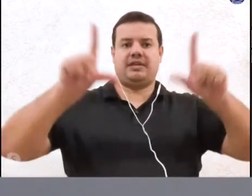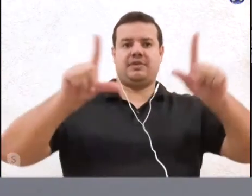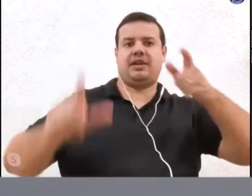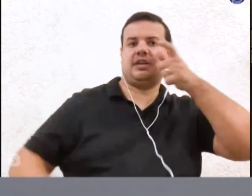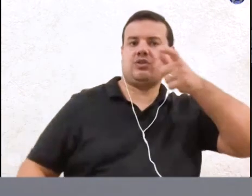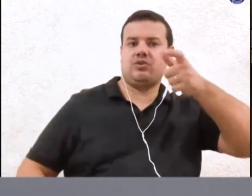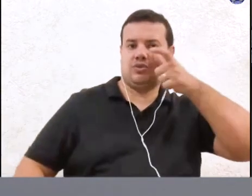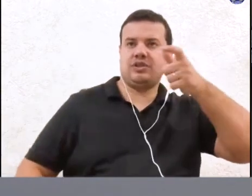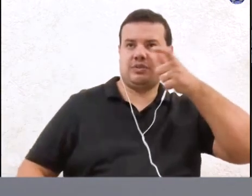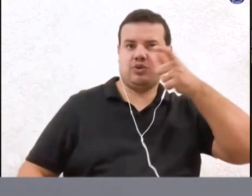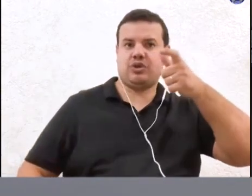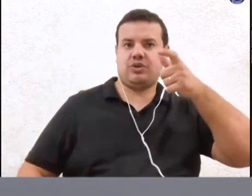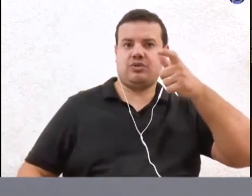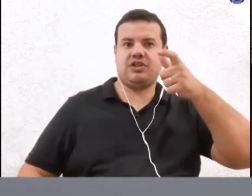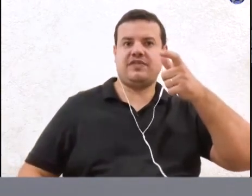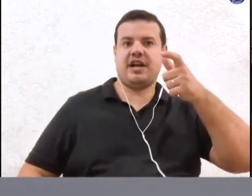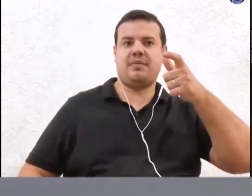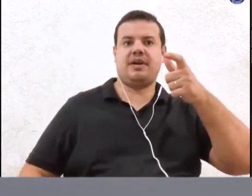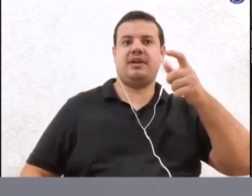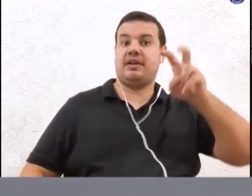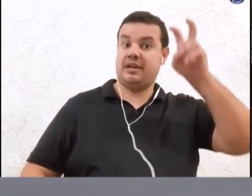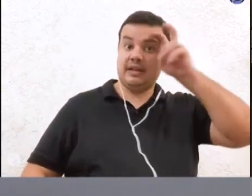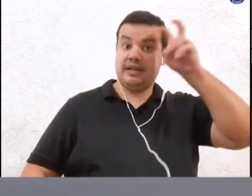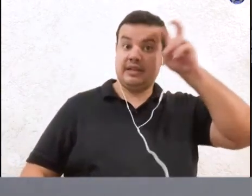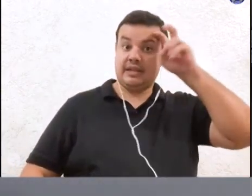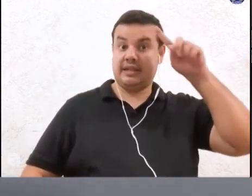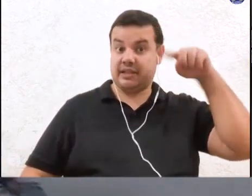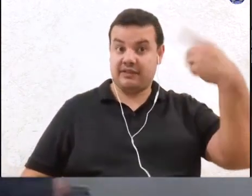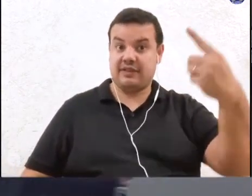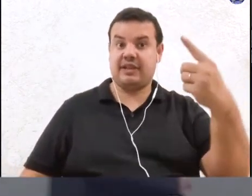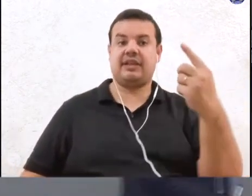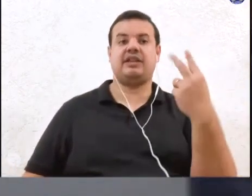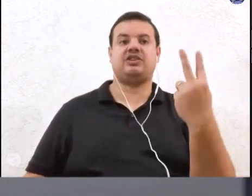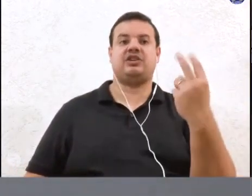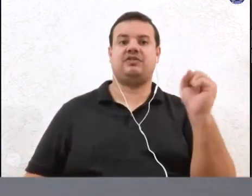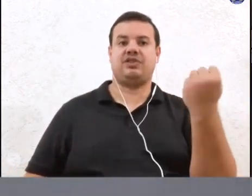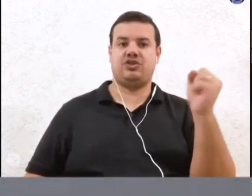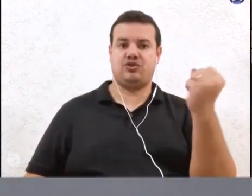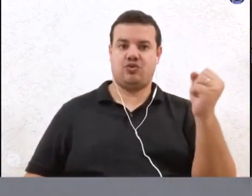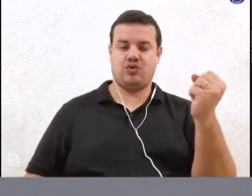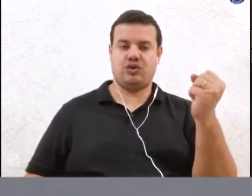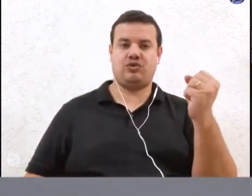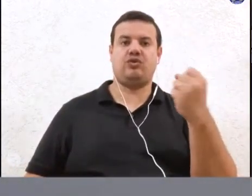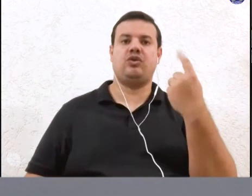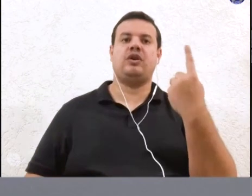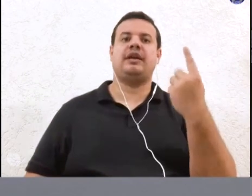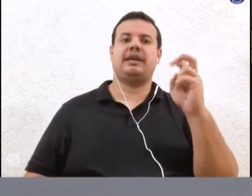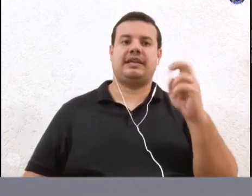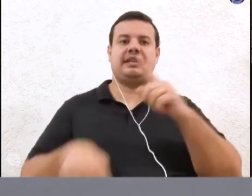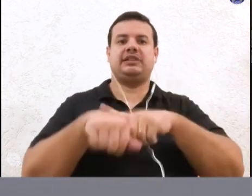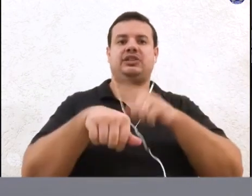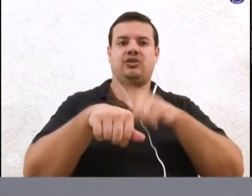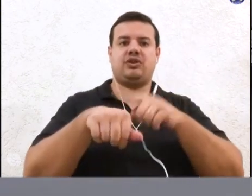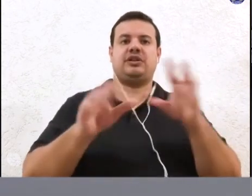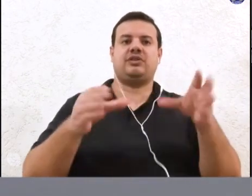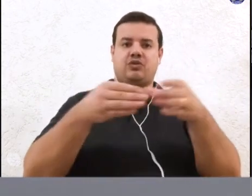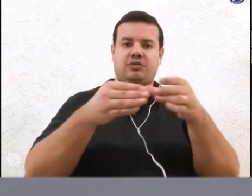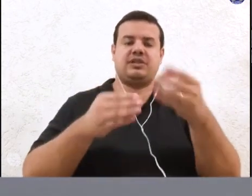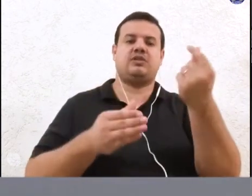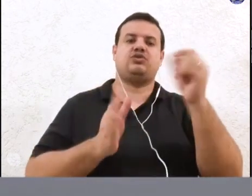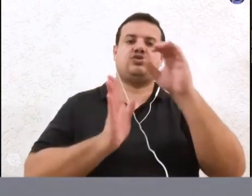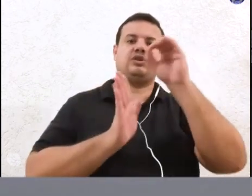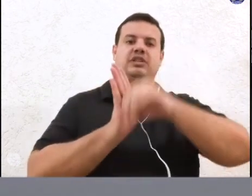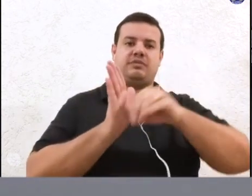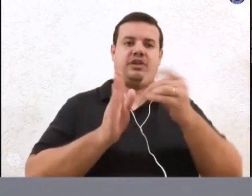internautas que na próxima quinta-feira de 28 às 18 horas será realizado perante a comissão de orçamento finanças